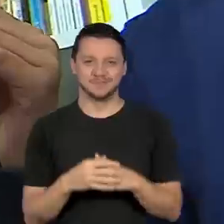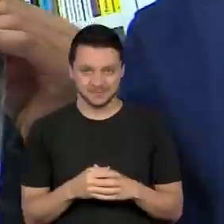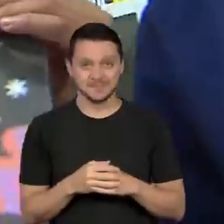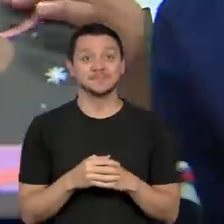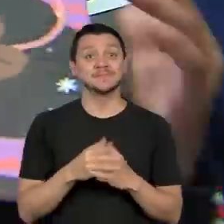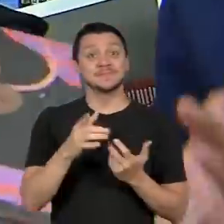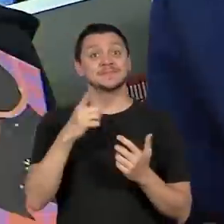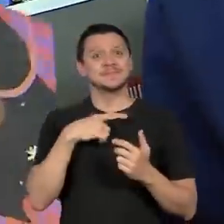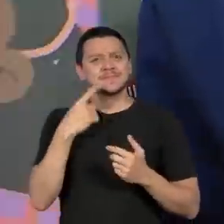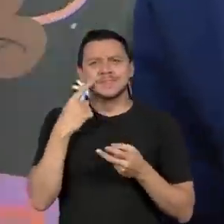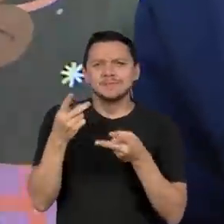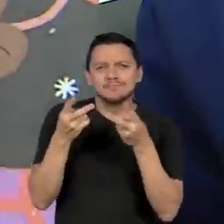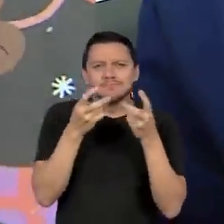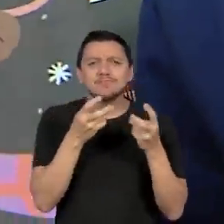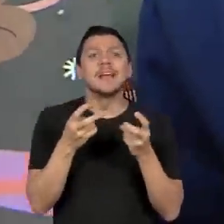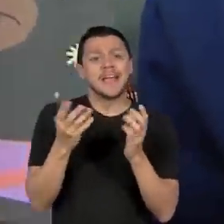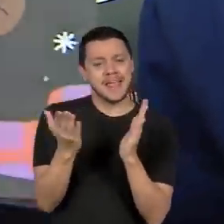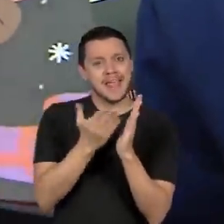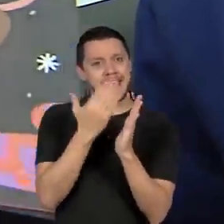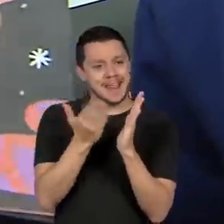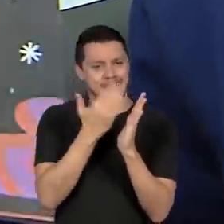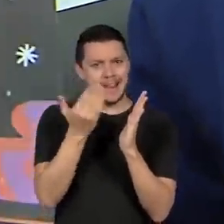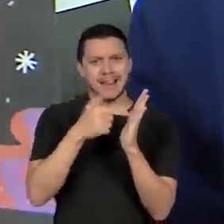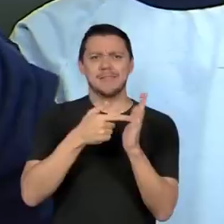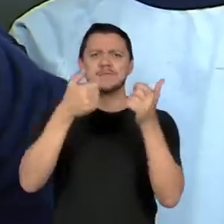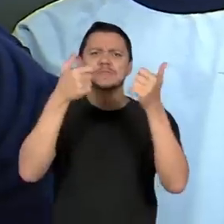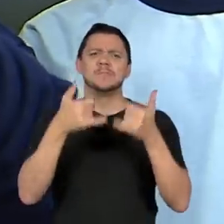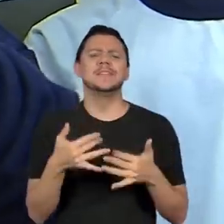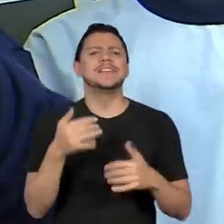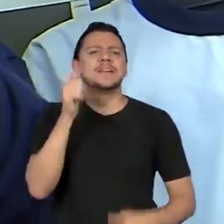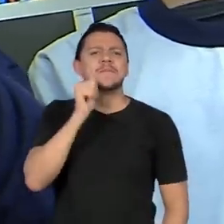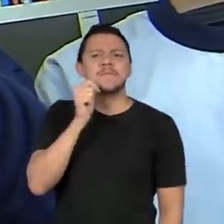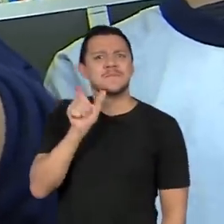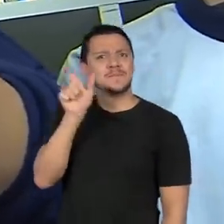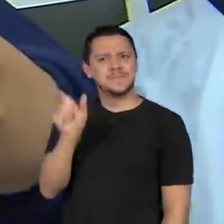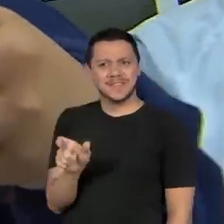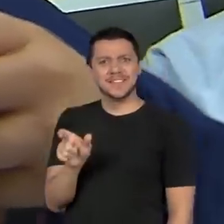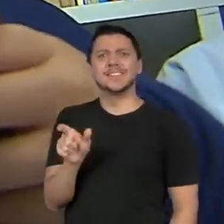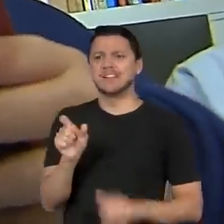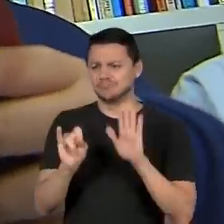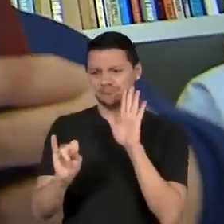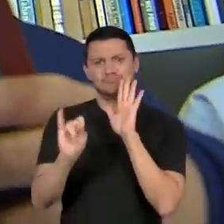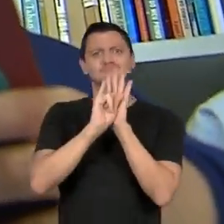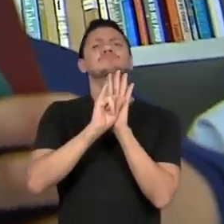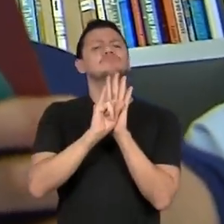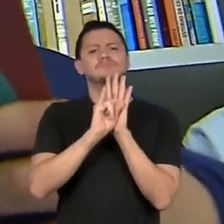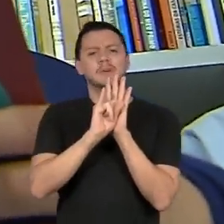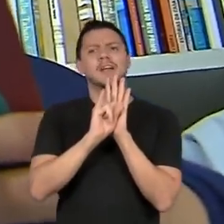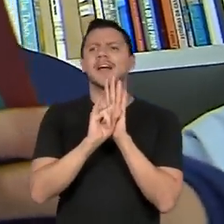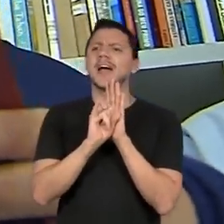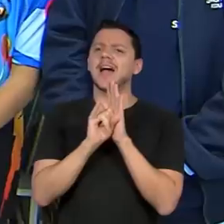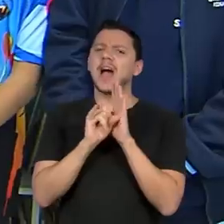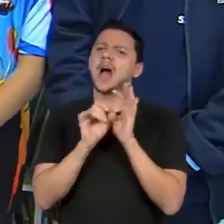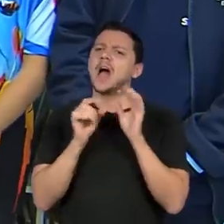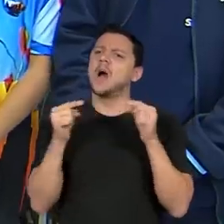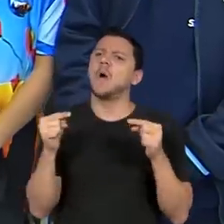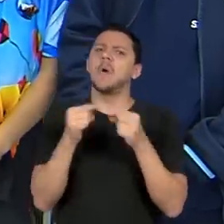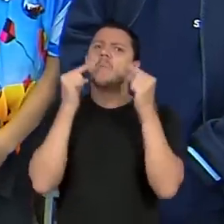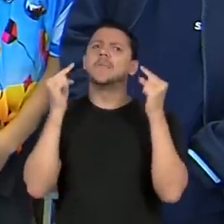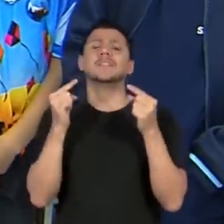O livro conta a história de uma menina que reconhece sua identidade a partir de uma conversa com o pai,